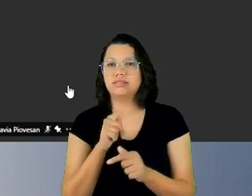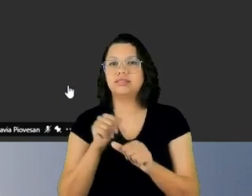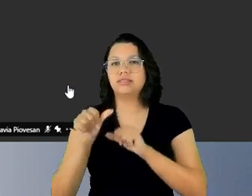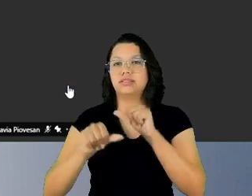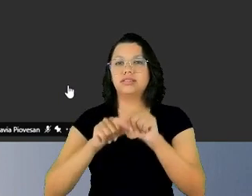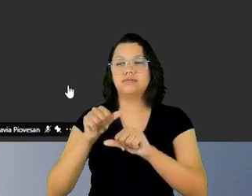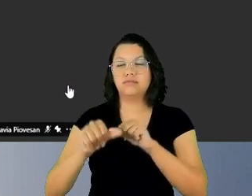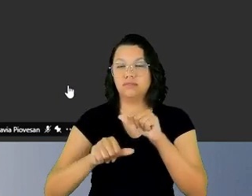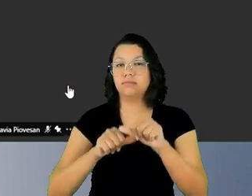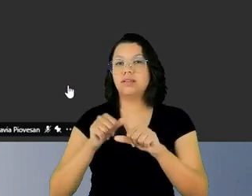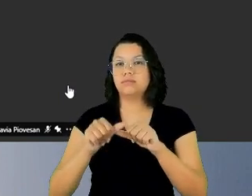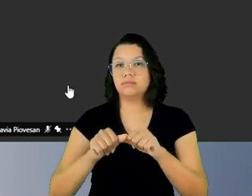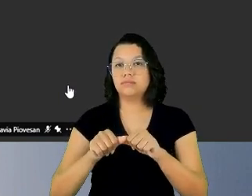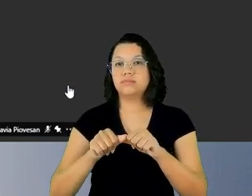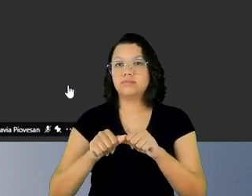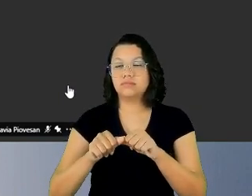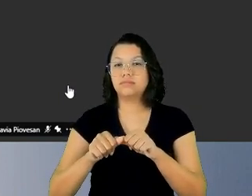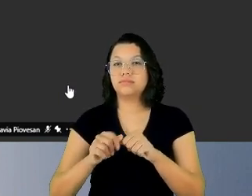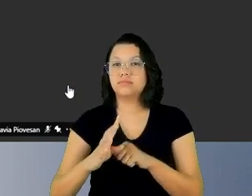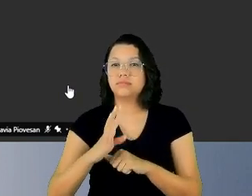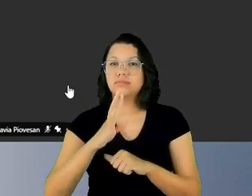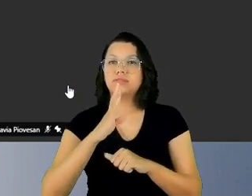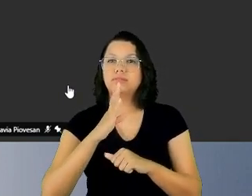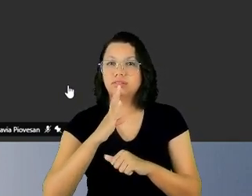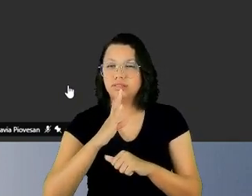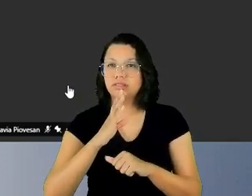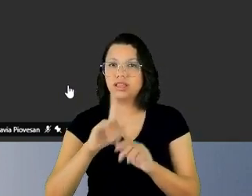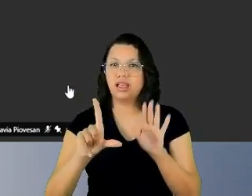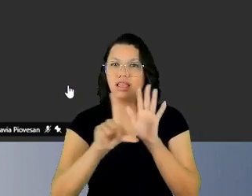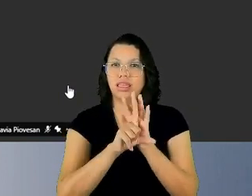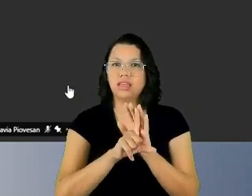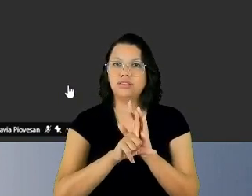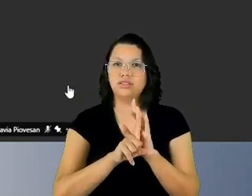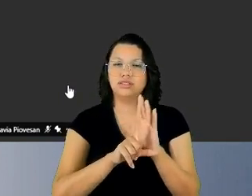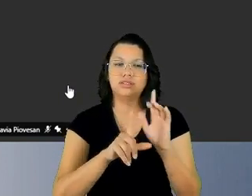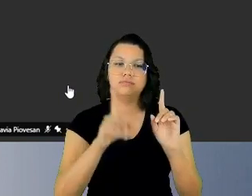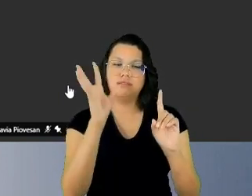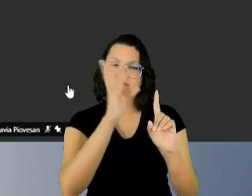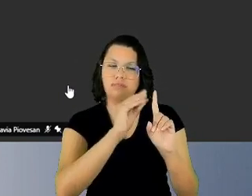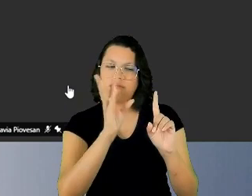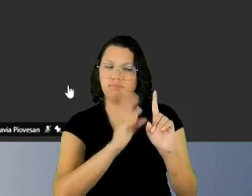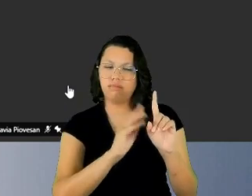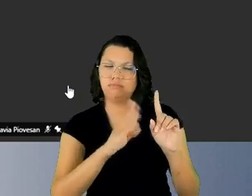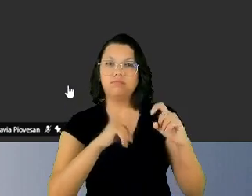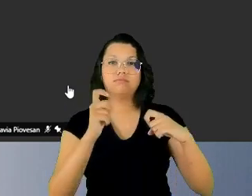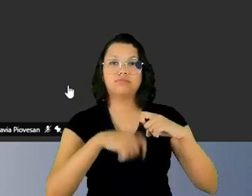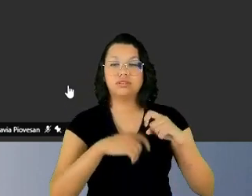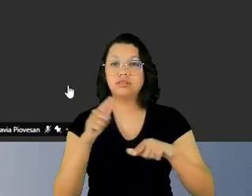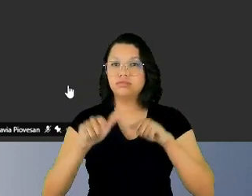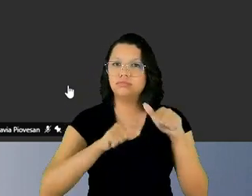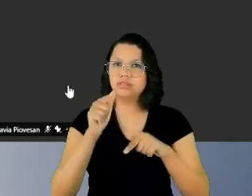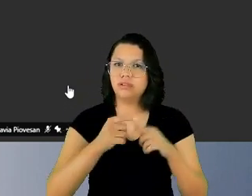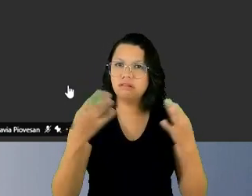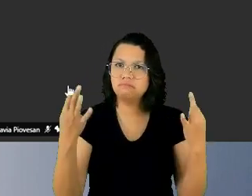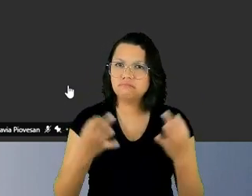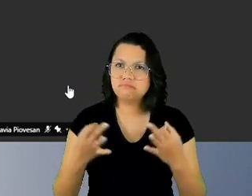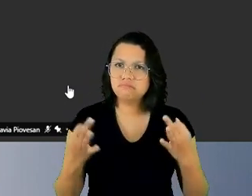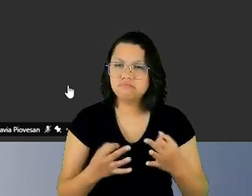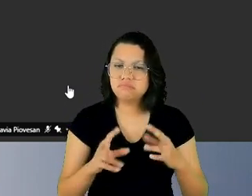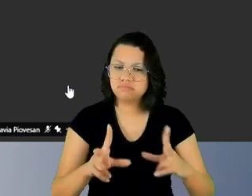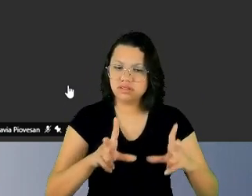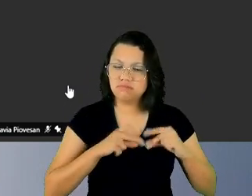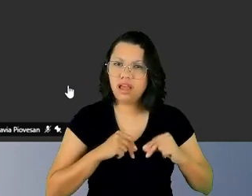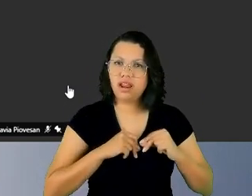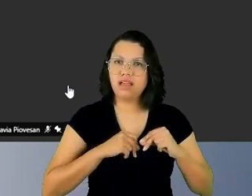sexual. Um trabalho primoroso que merece os nossos aplausos e eu